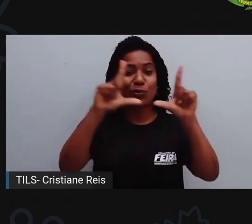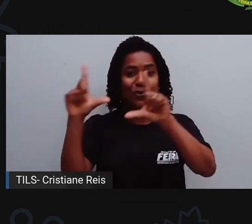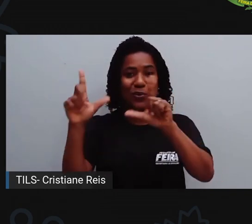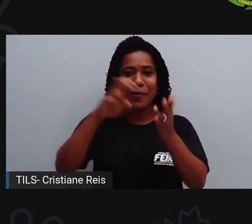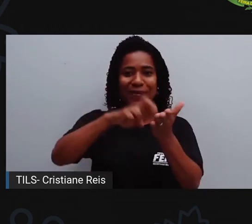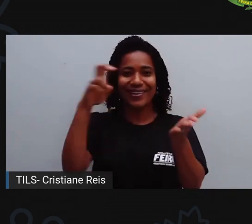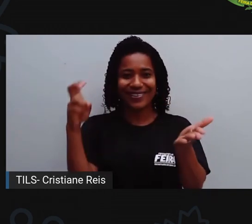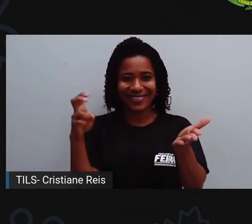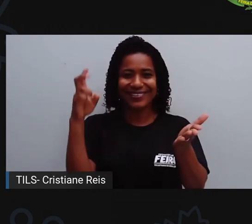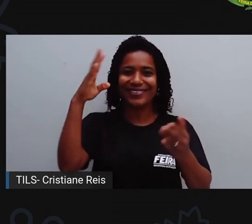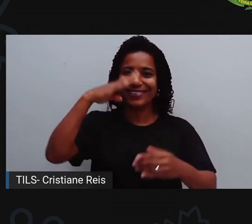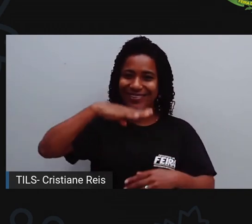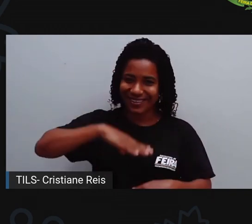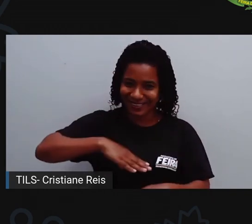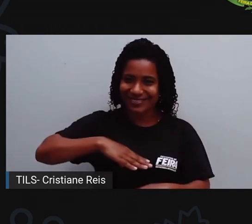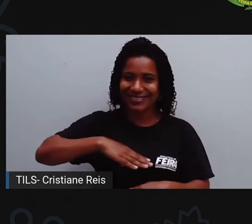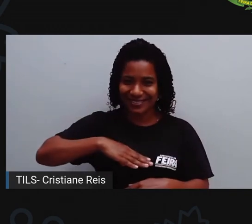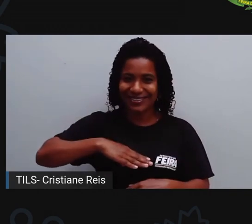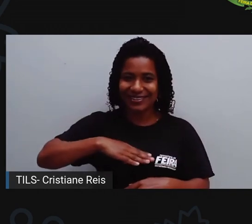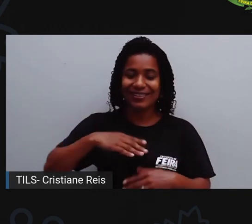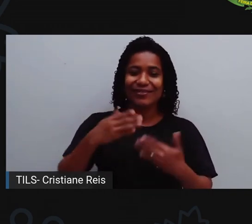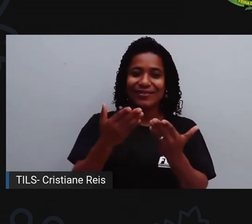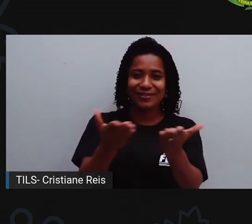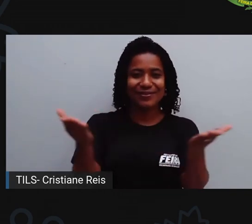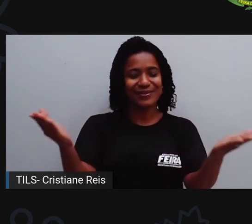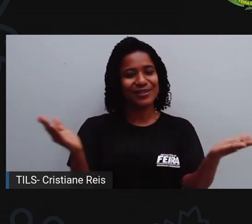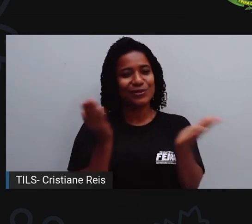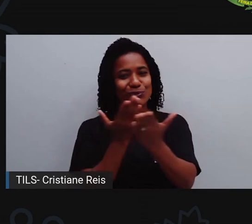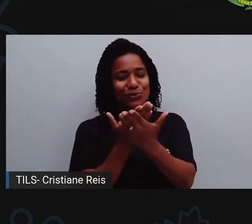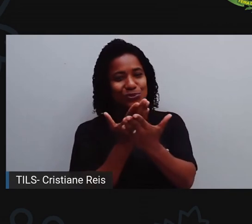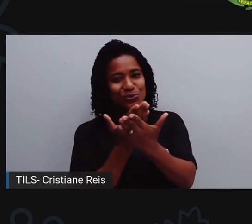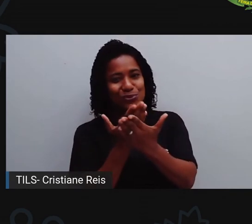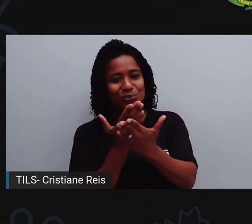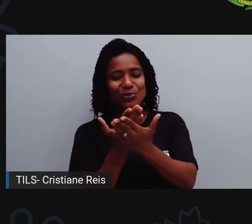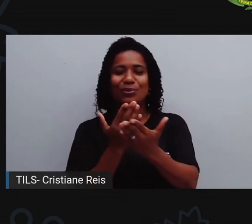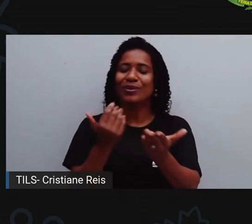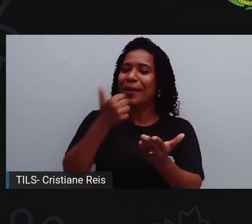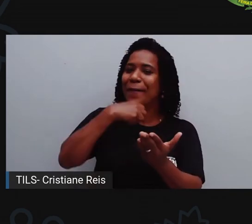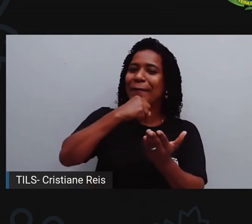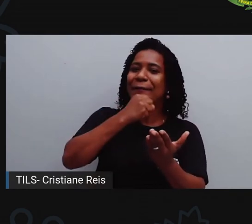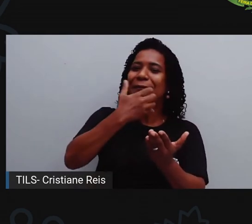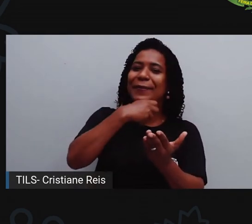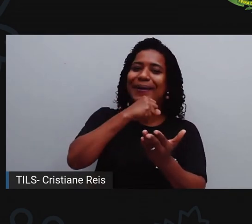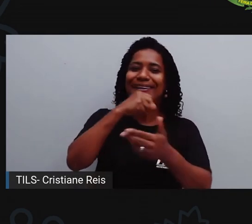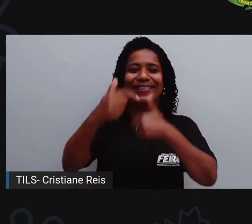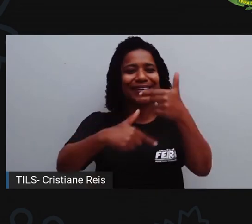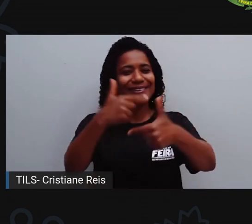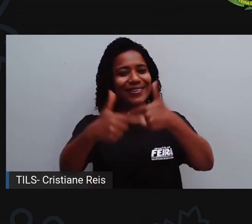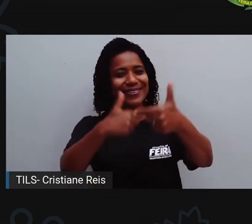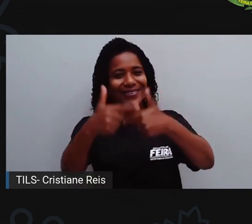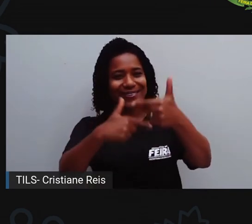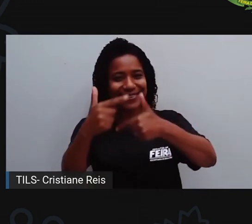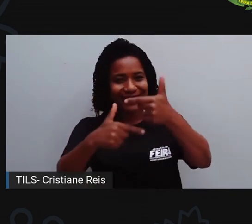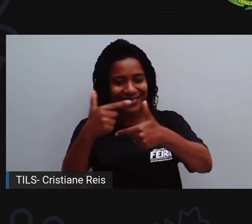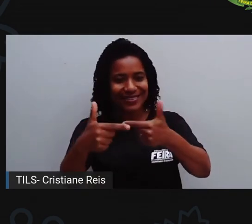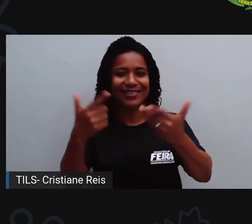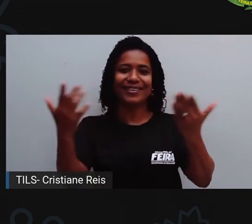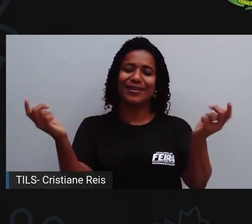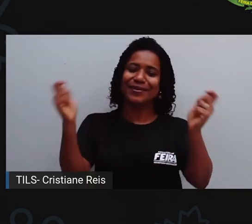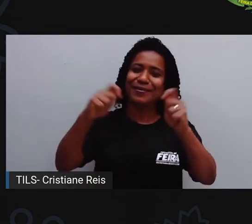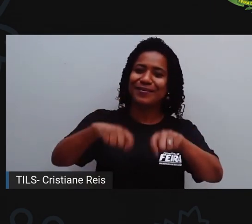tarde, que geralmente é o período que vocês estudam, que os seus pais trabalham, o período em que vocês podem